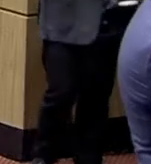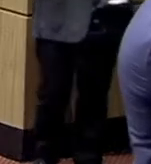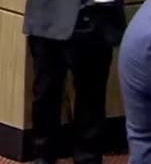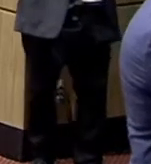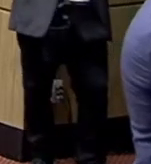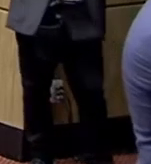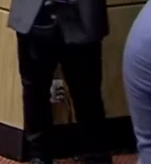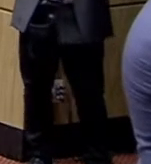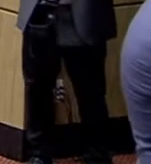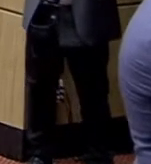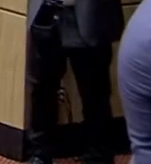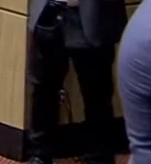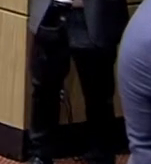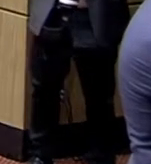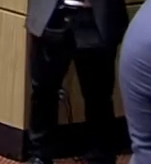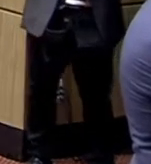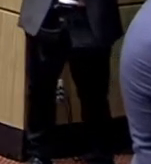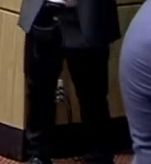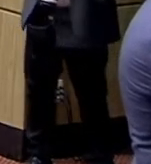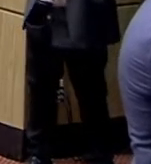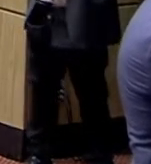O que